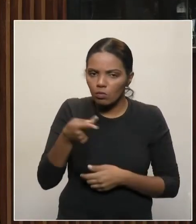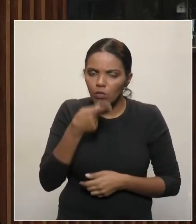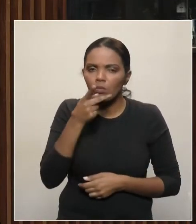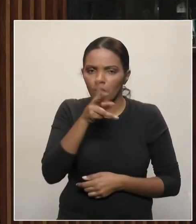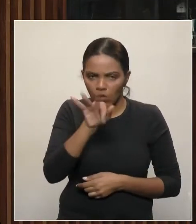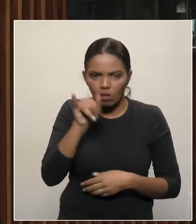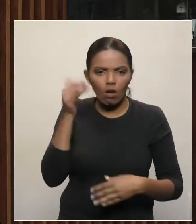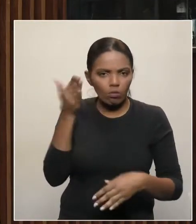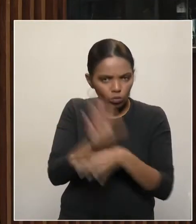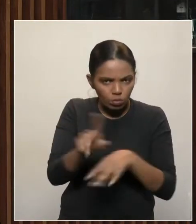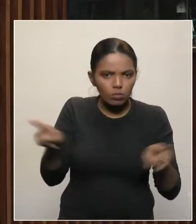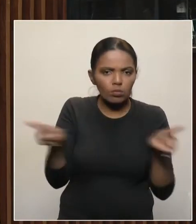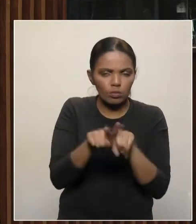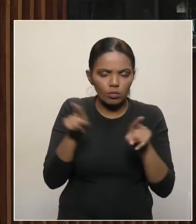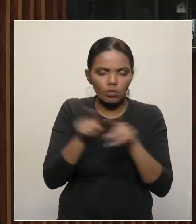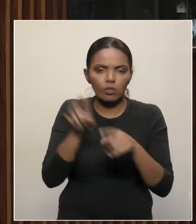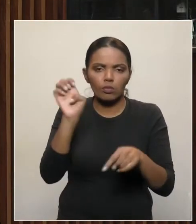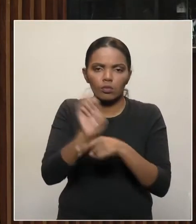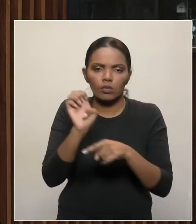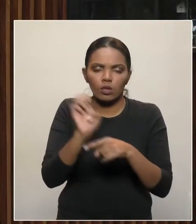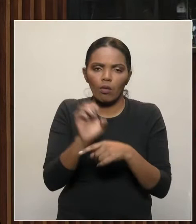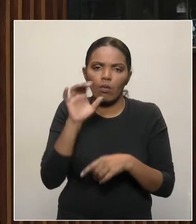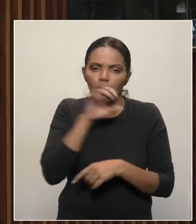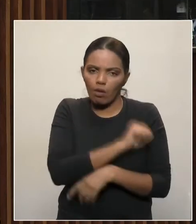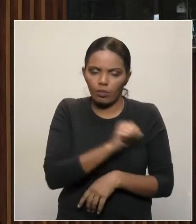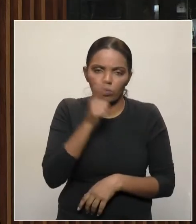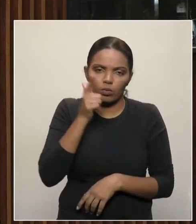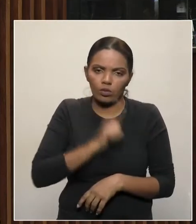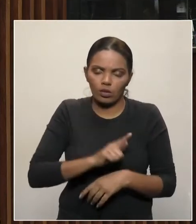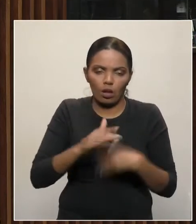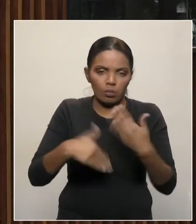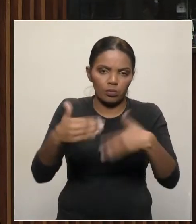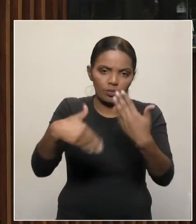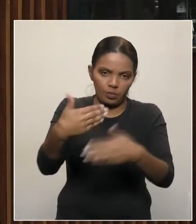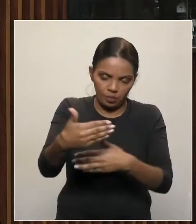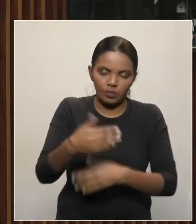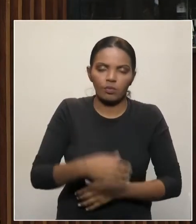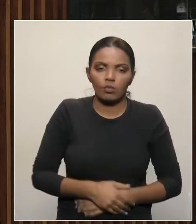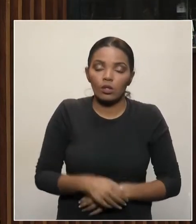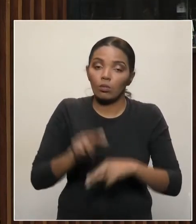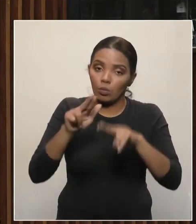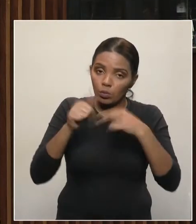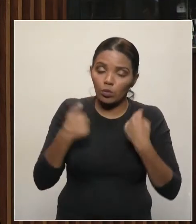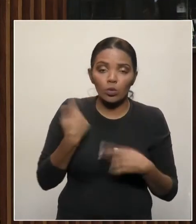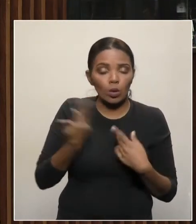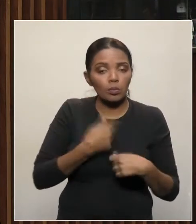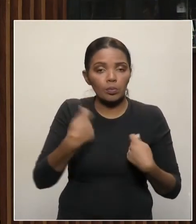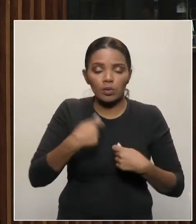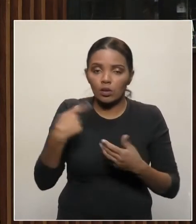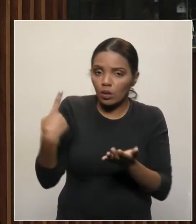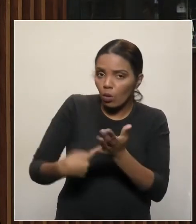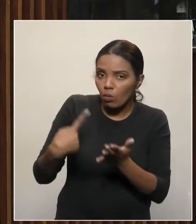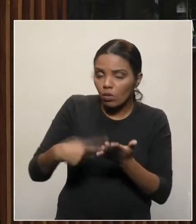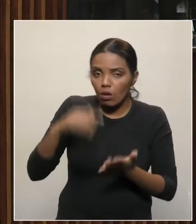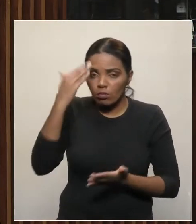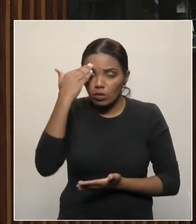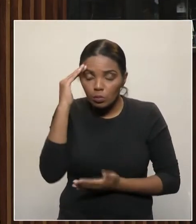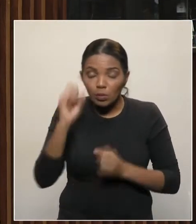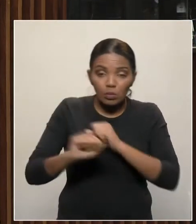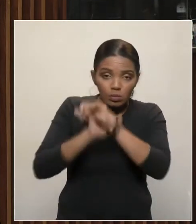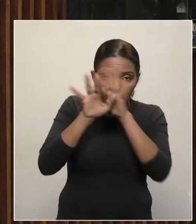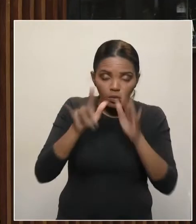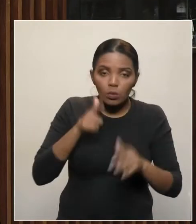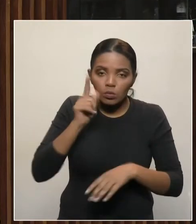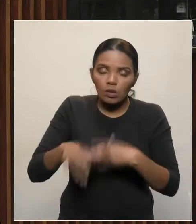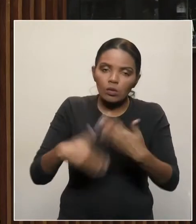contribuir muito para o Estado agilizar os processos. Por isso, a gente tem que ter esse entendimento aqui dentro e fazer as coisas avançarem.